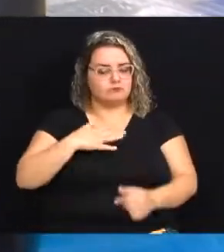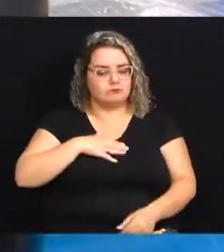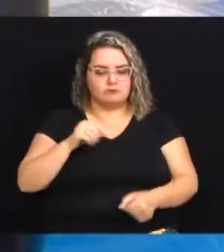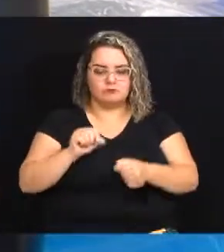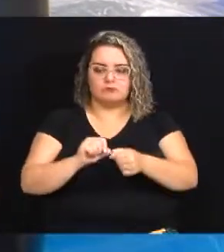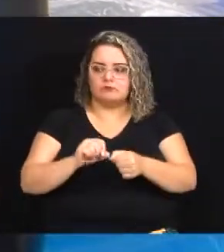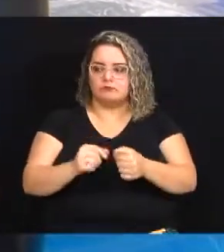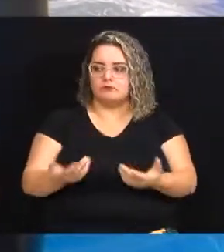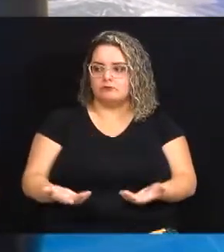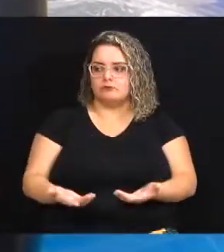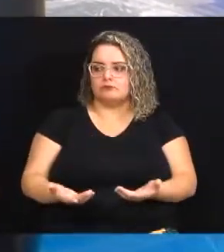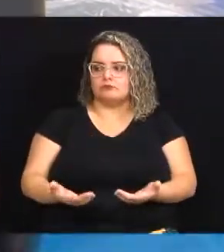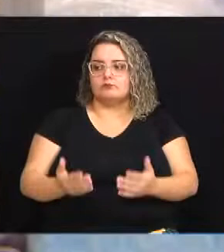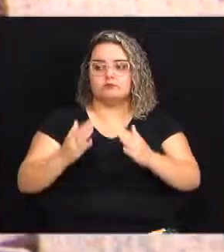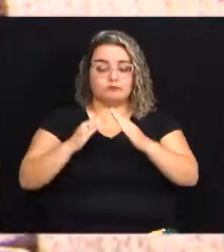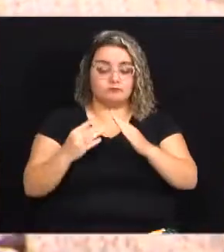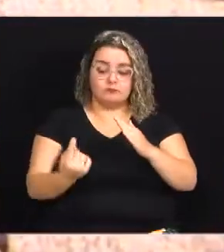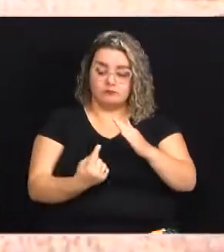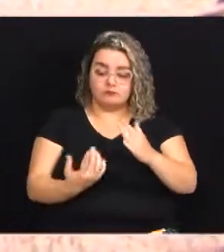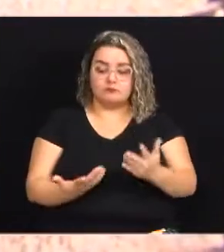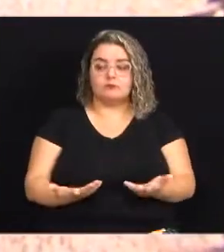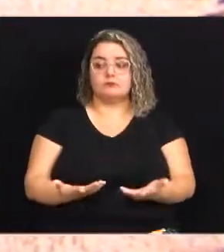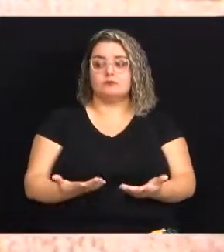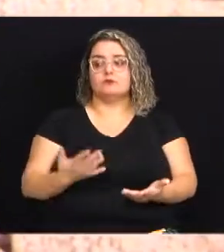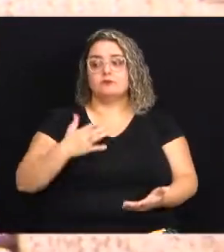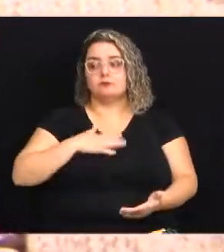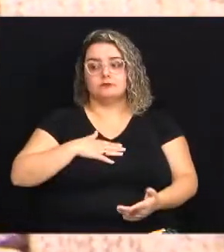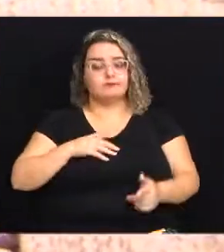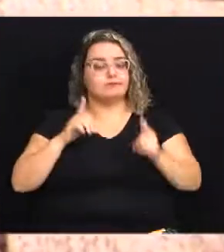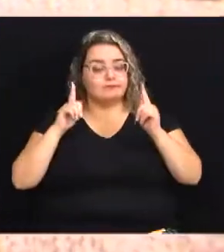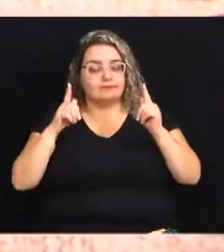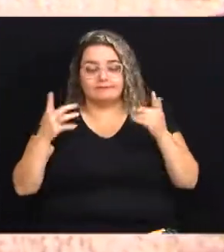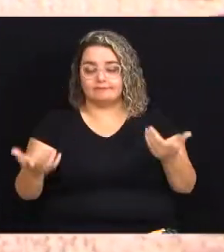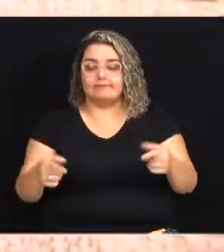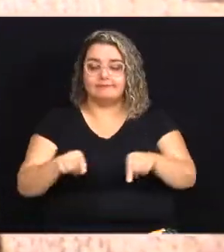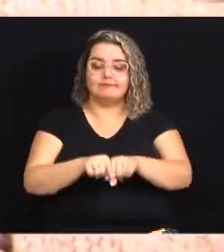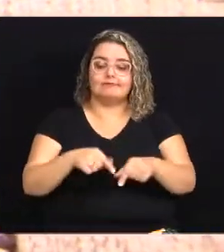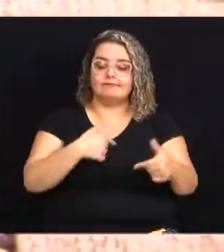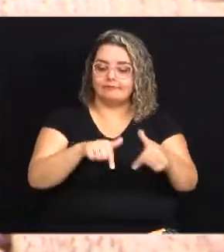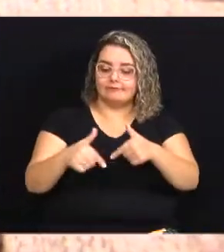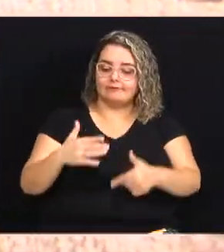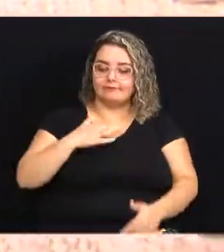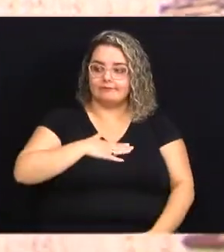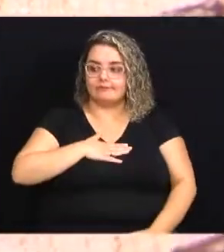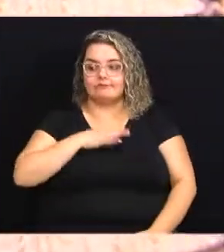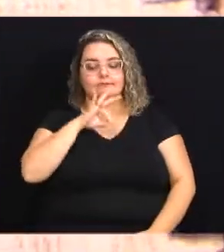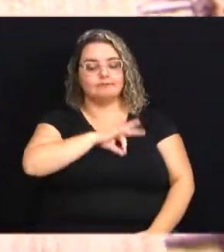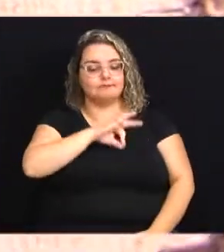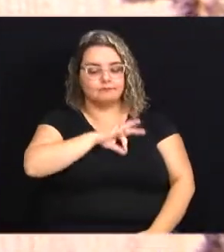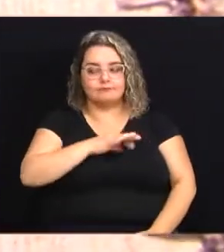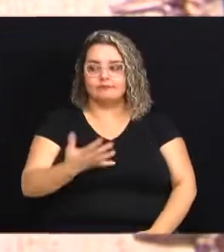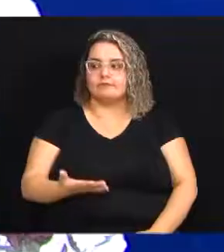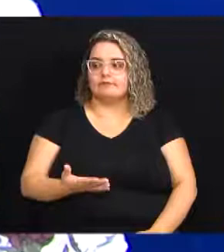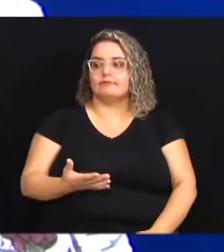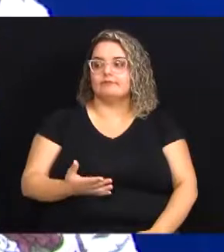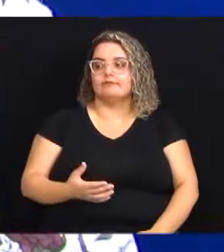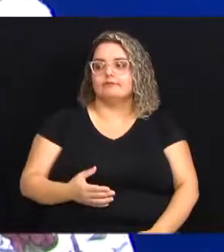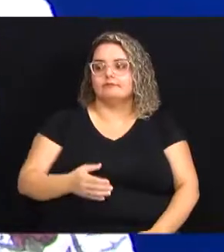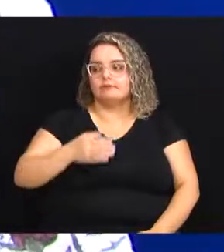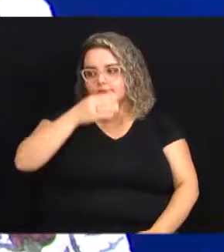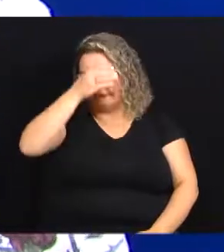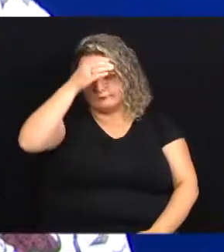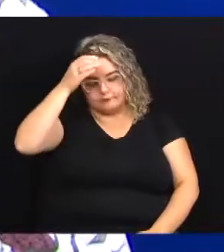faço e eu moro sozinha então isso aqui é minha diversão meu trabalho meu ganha-pão tenho